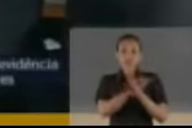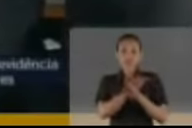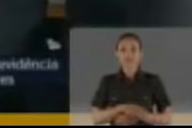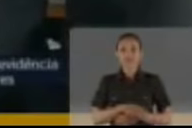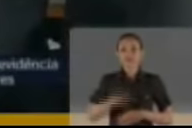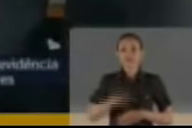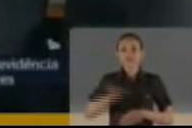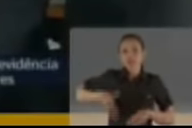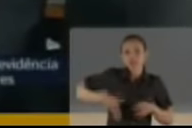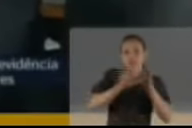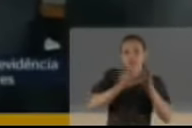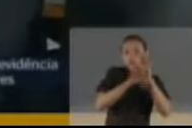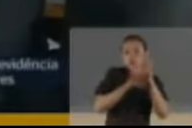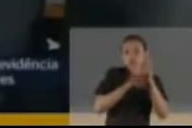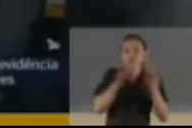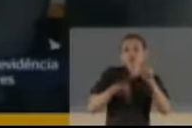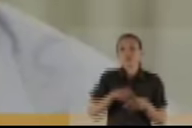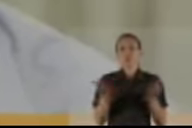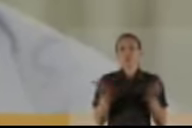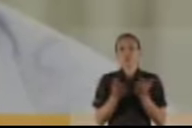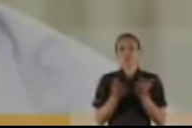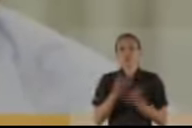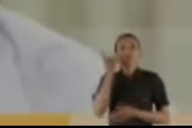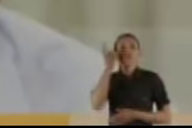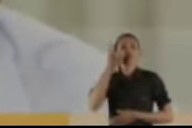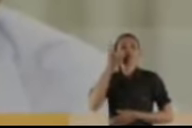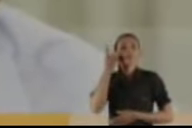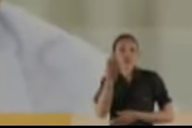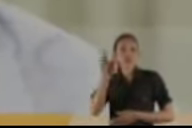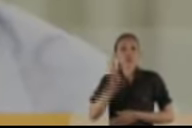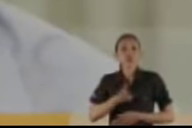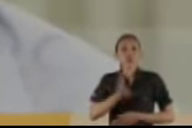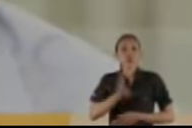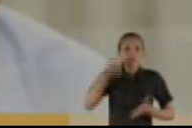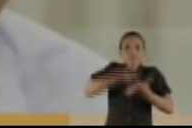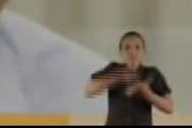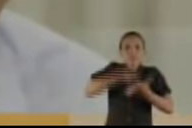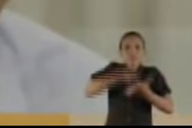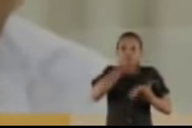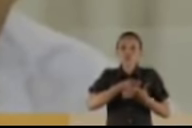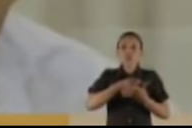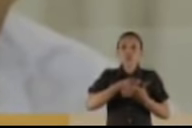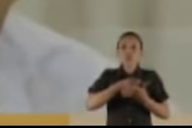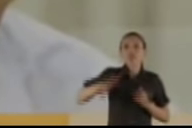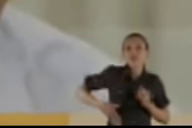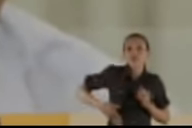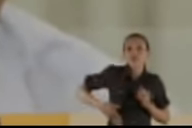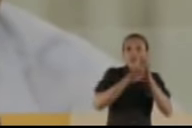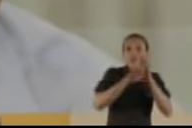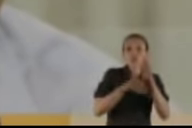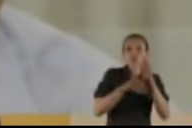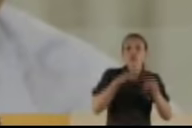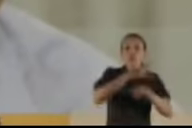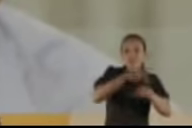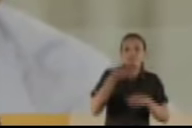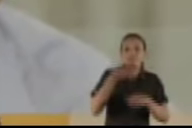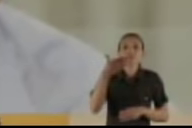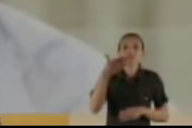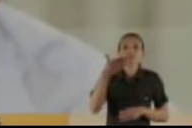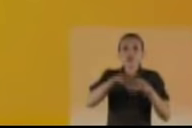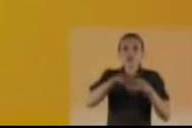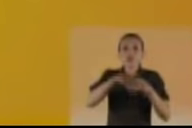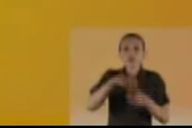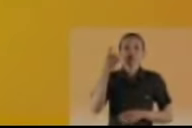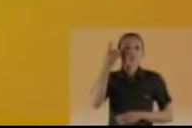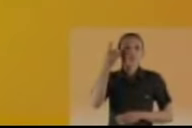Bando de ladrões. Ladrões do povo. Agora, como deputado federal, continuarei com tolerância zero para os bandidos que assaltam o nosso país.